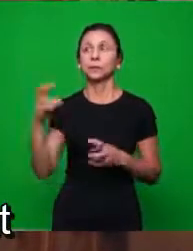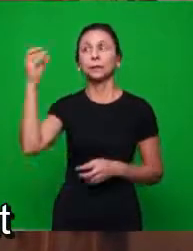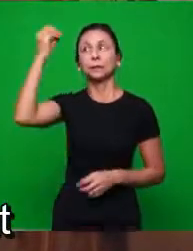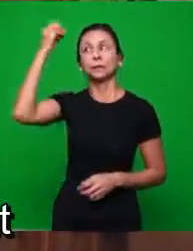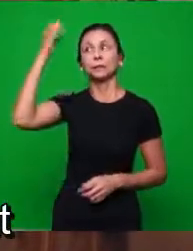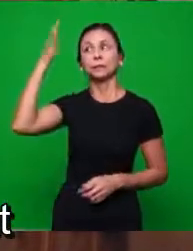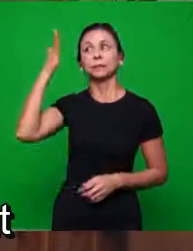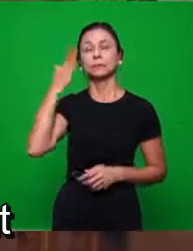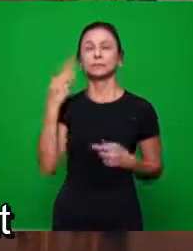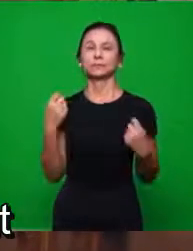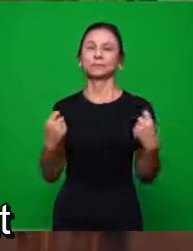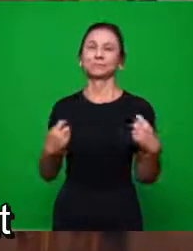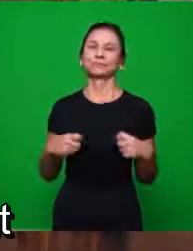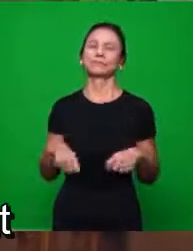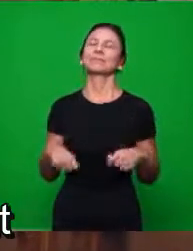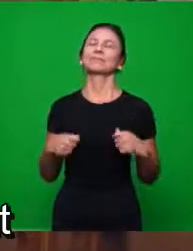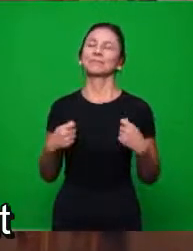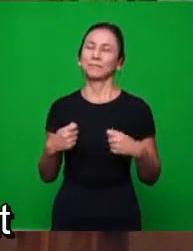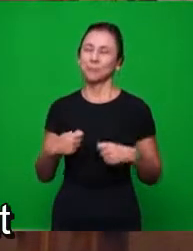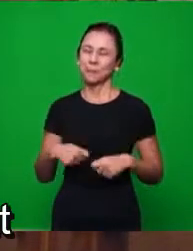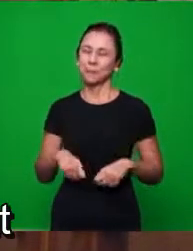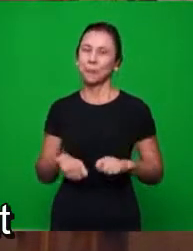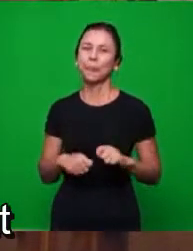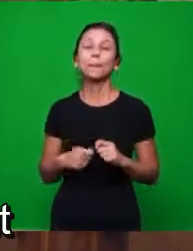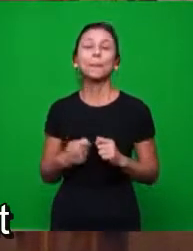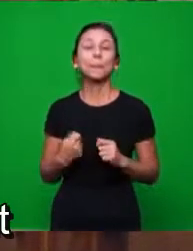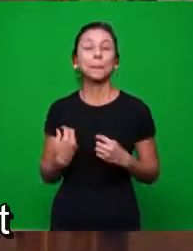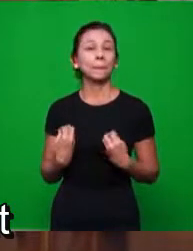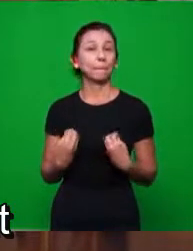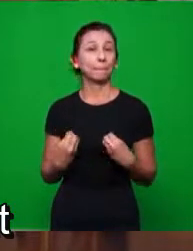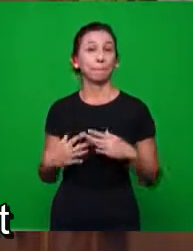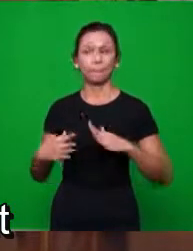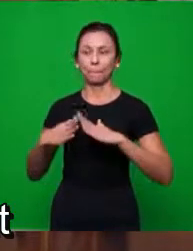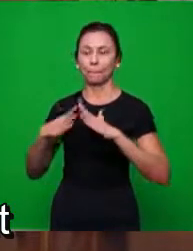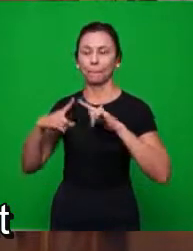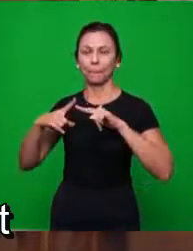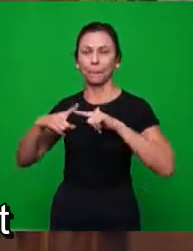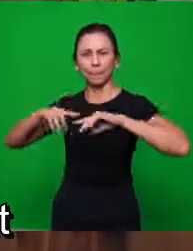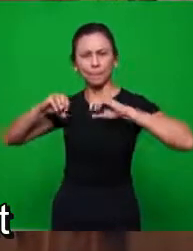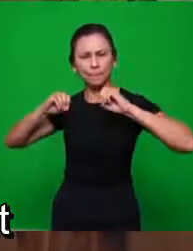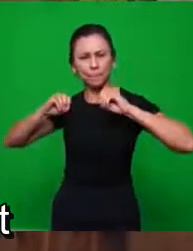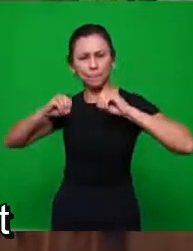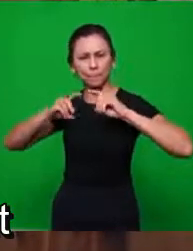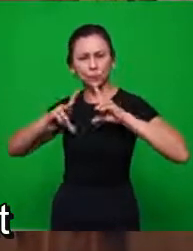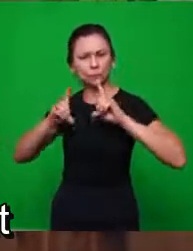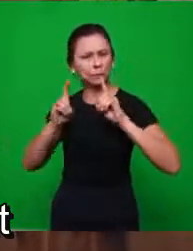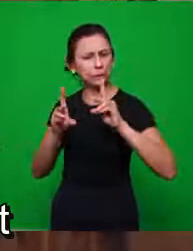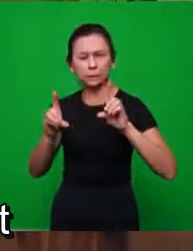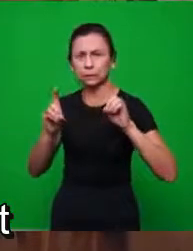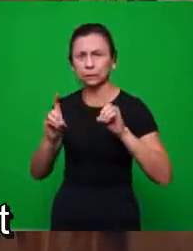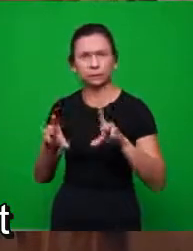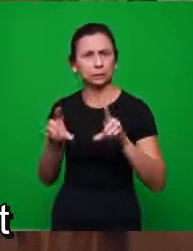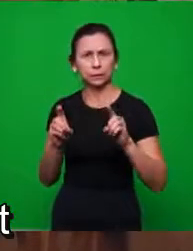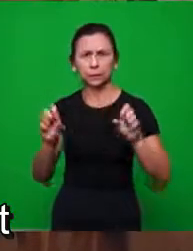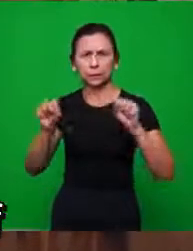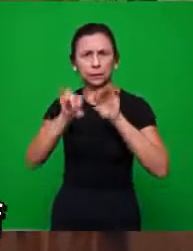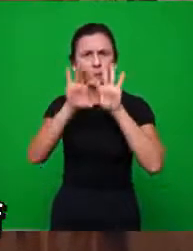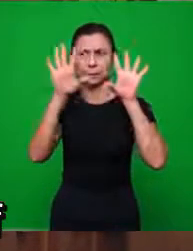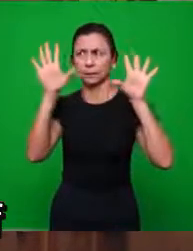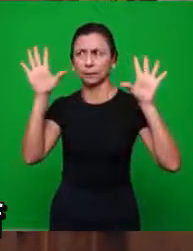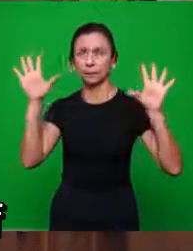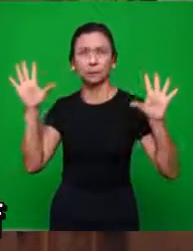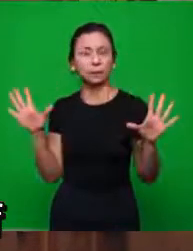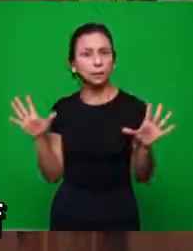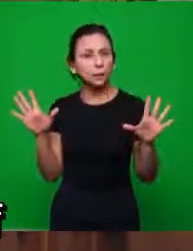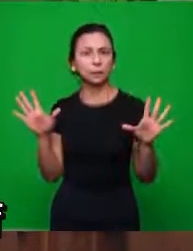necessária para que a igreja trouxesse a doutrina. Então, a doutrina tinha que vir clara e ela foi